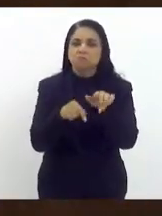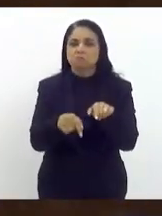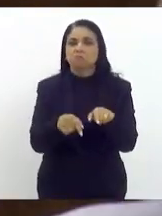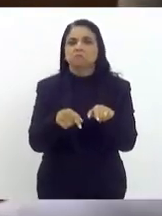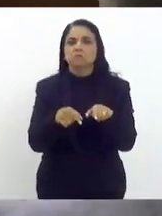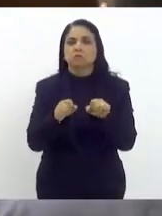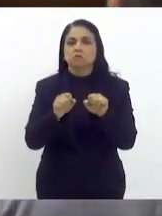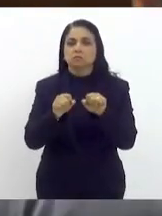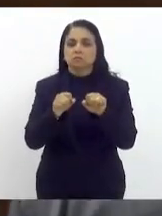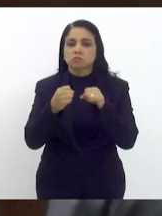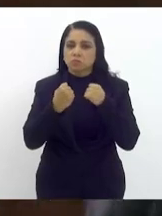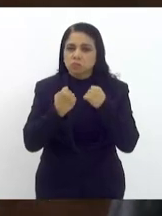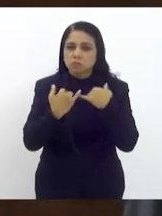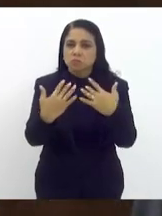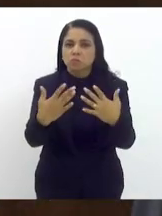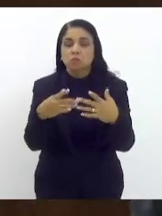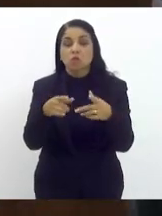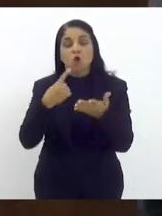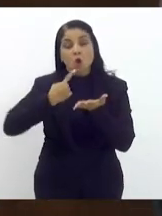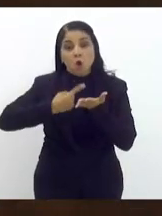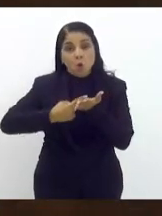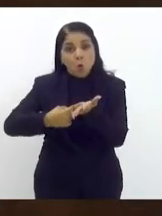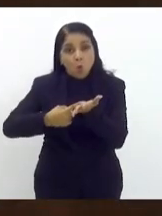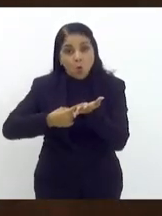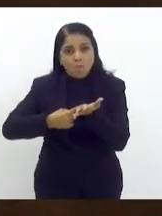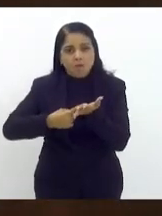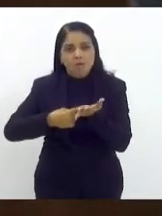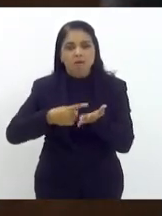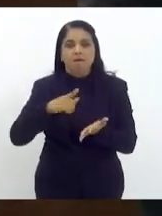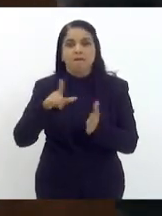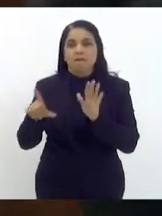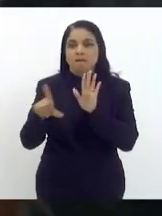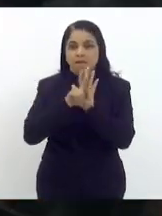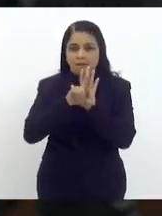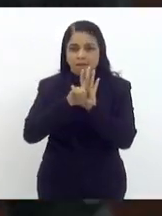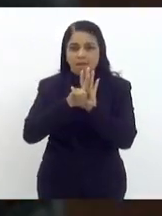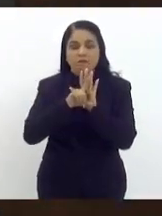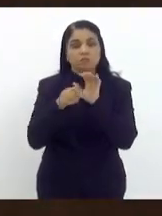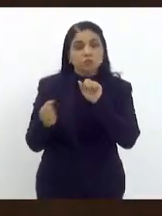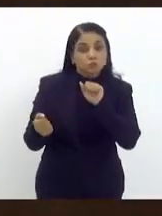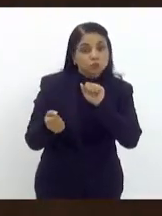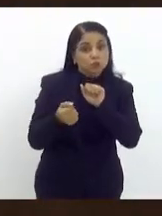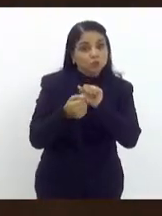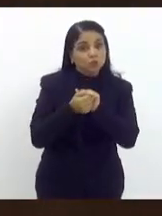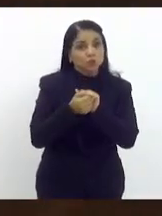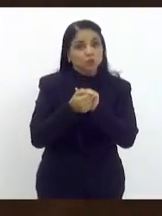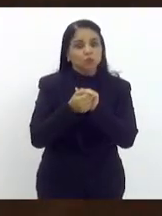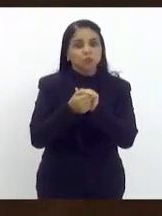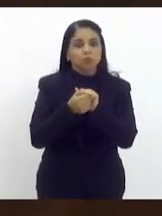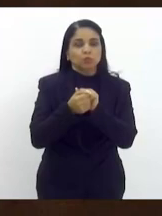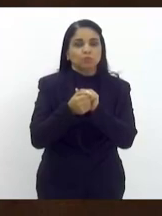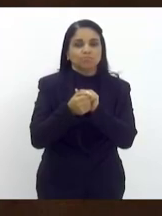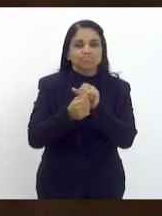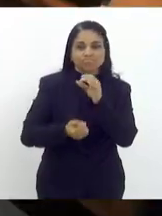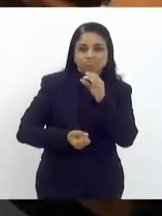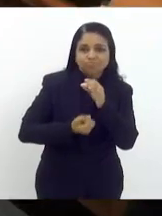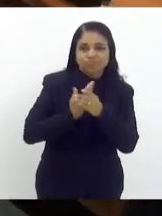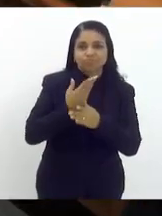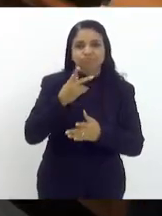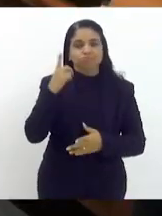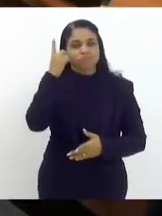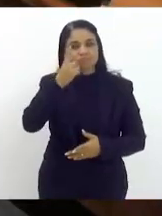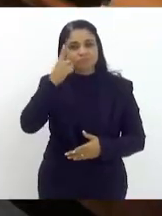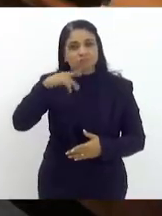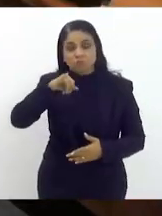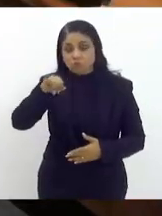era sobre o cúmprase da lei que a gente fez junto com meu camarada professor Josemar que é o presidente